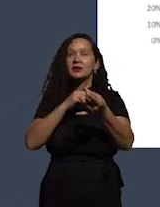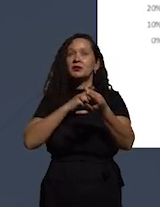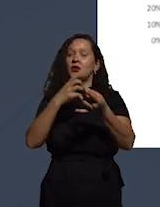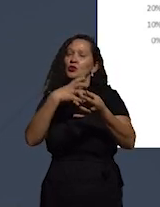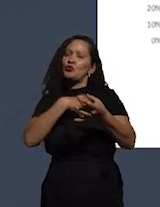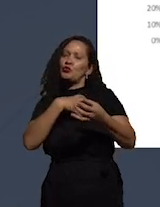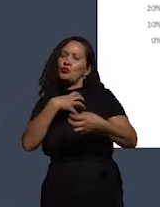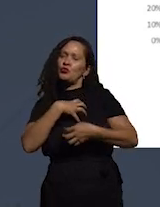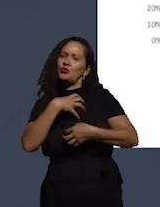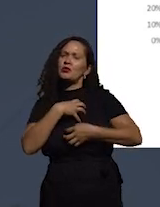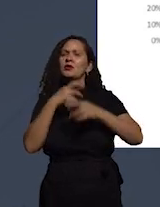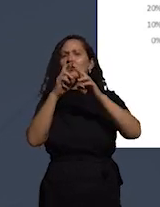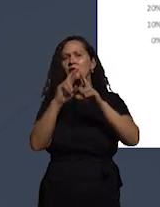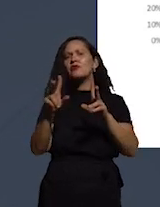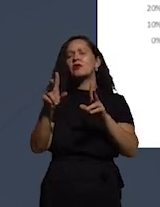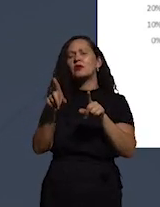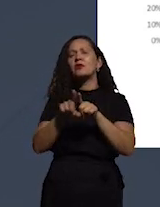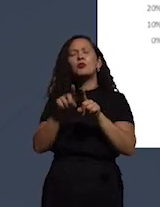outra